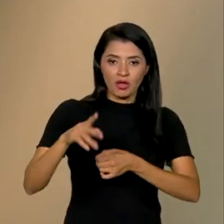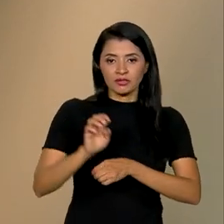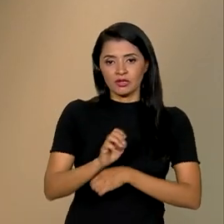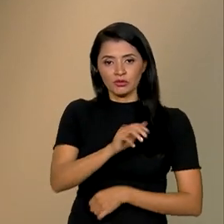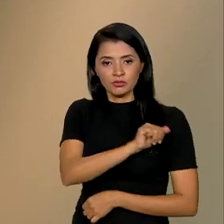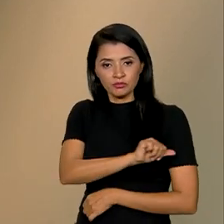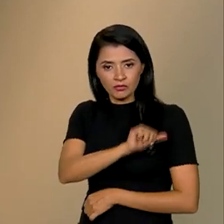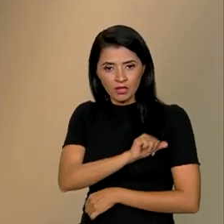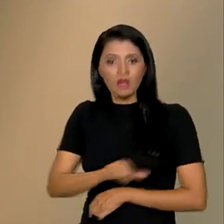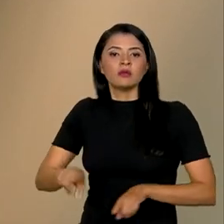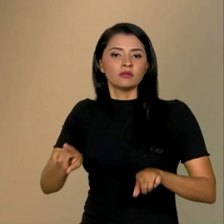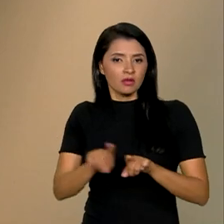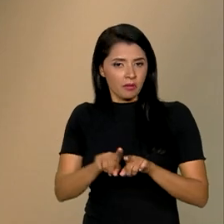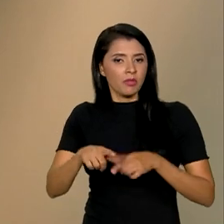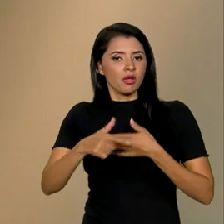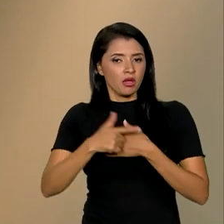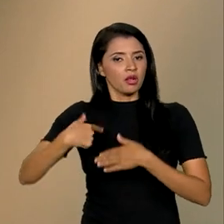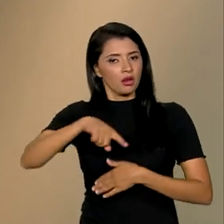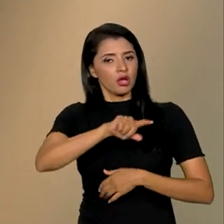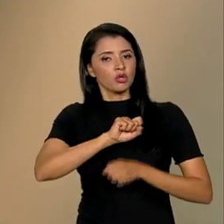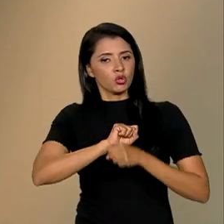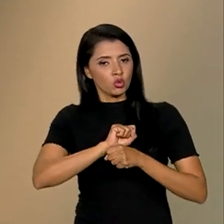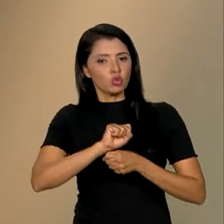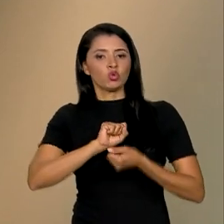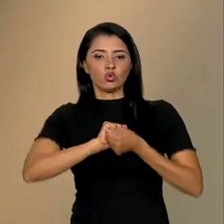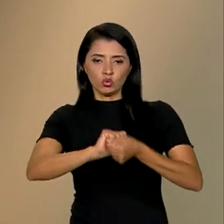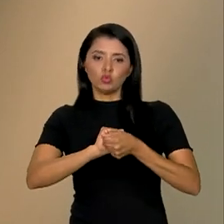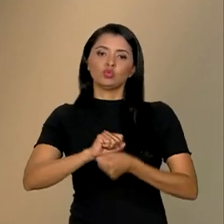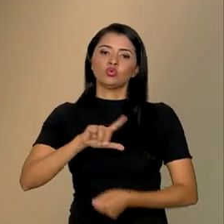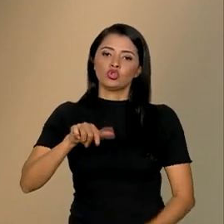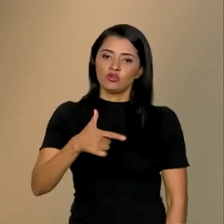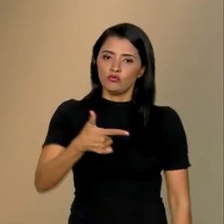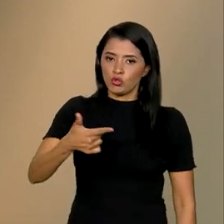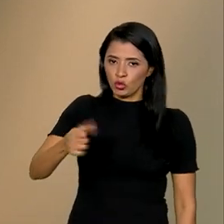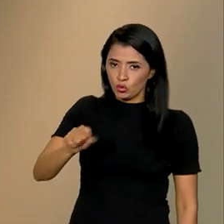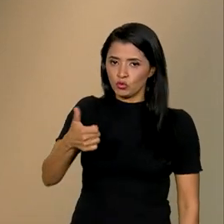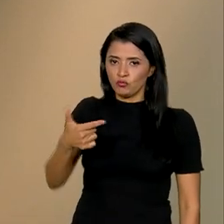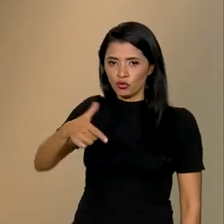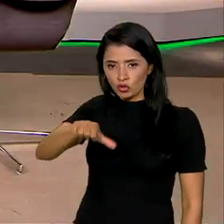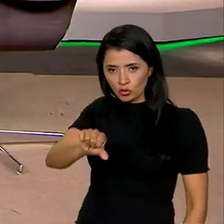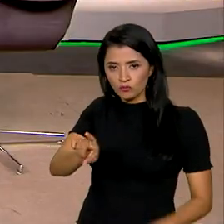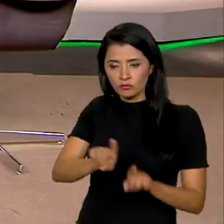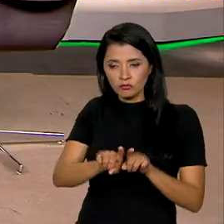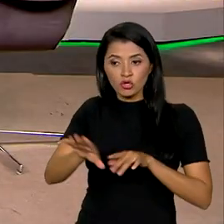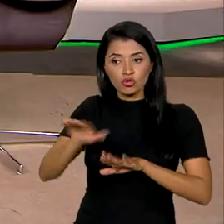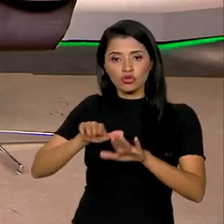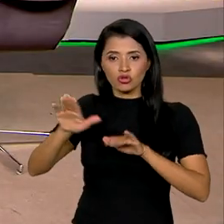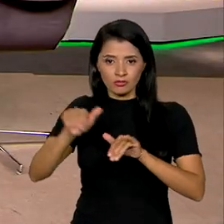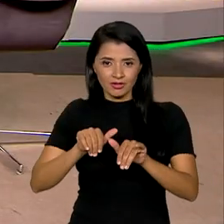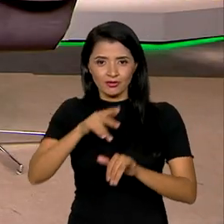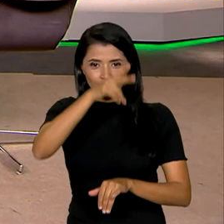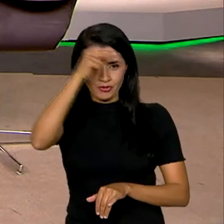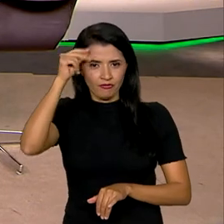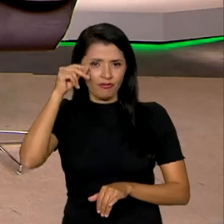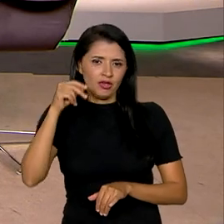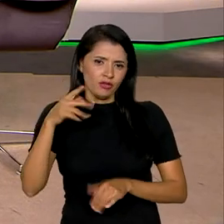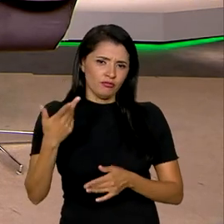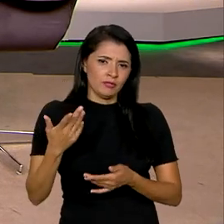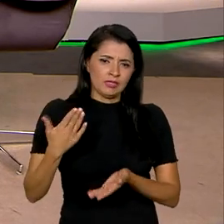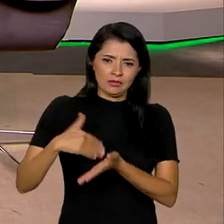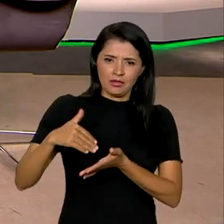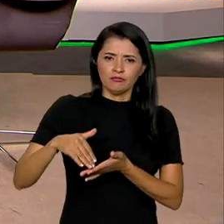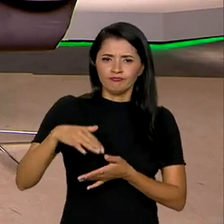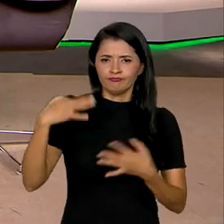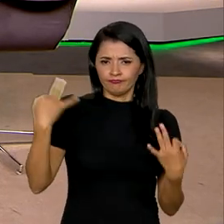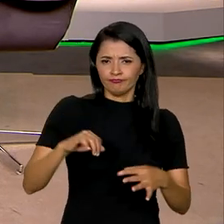que também estará conosco no 28, 29, ali também mobilizando. Eu posso garantir que nós, lá